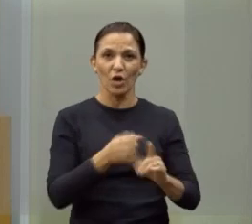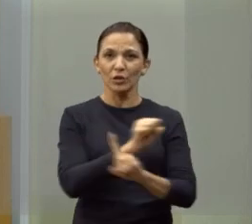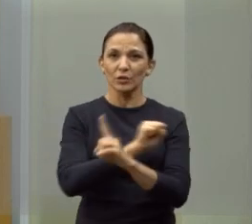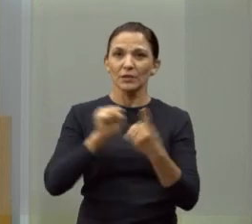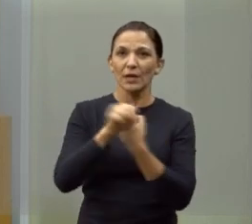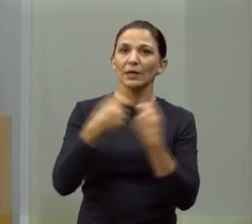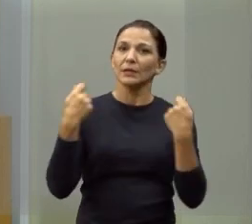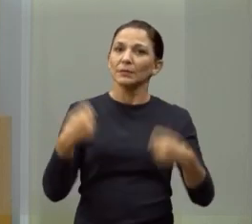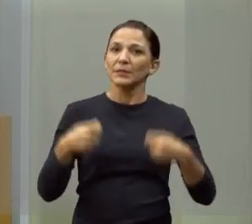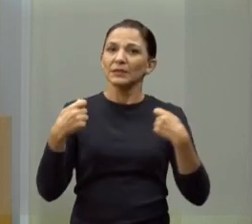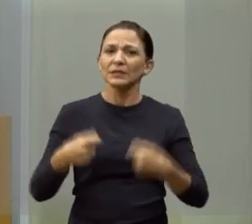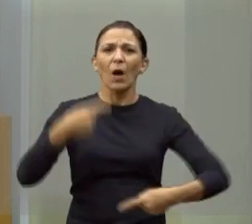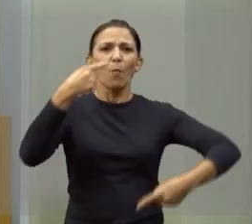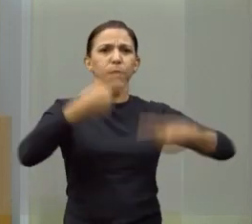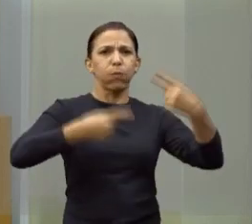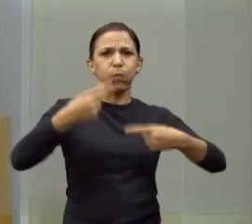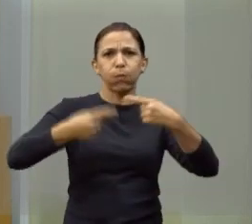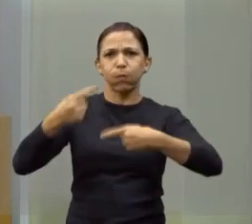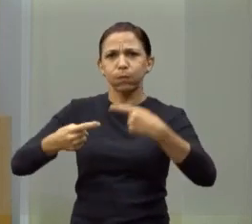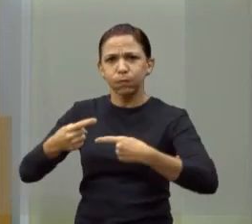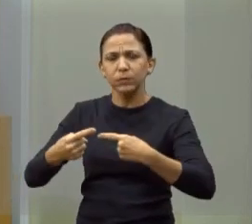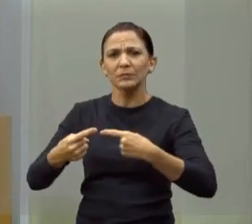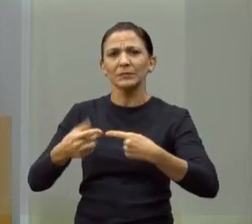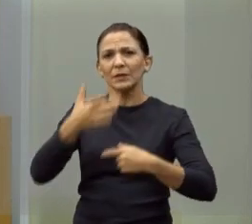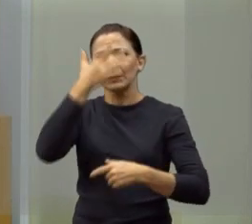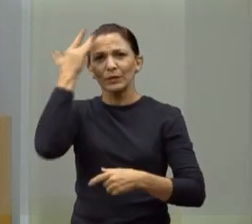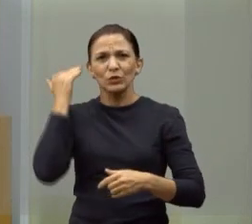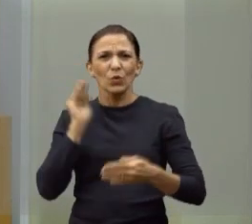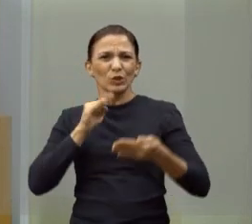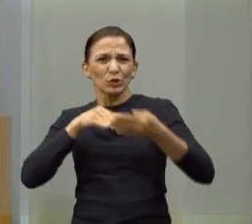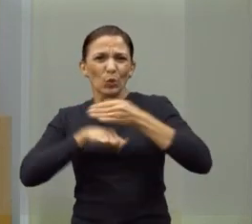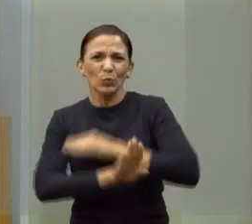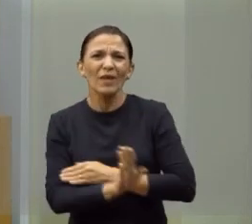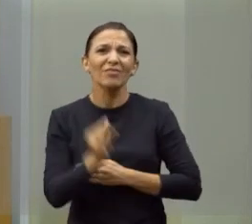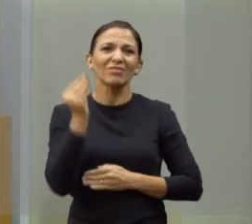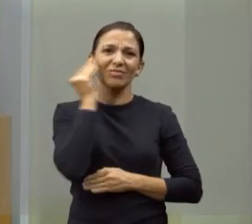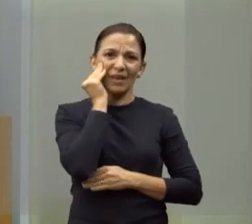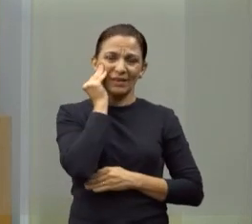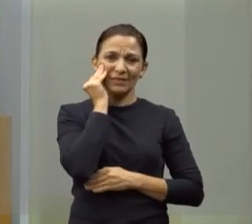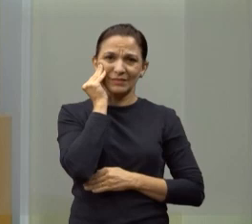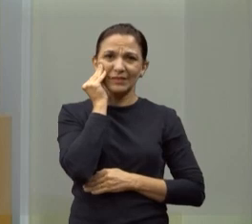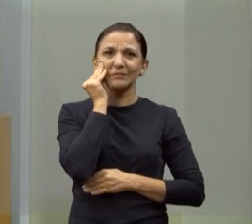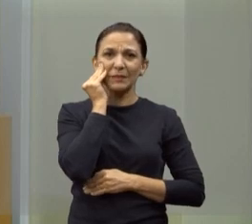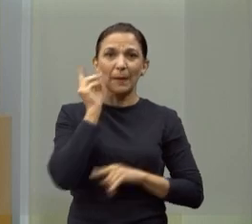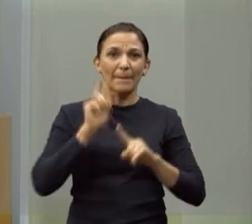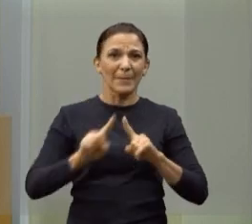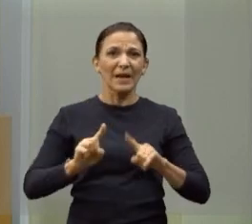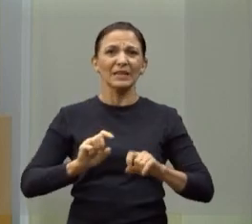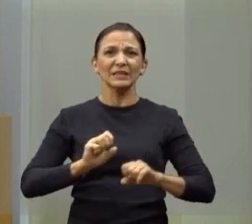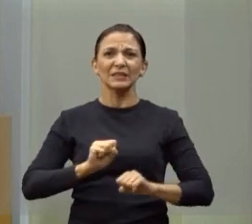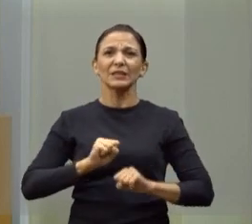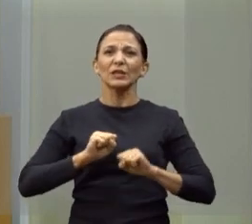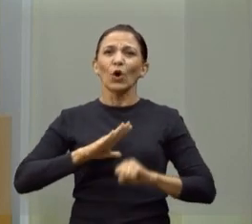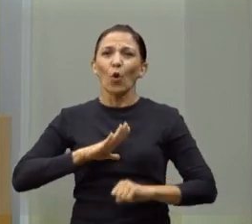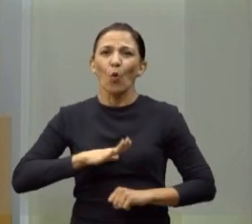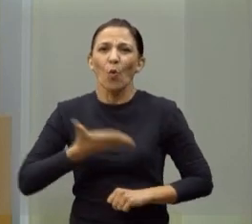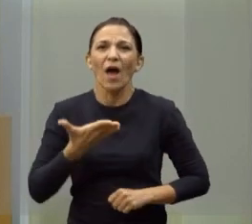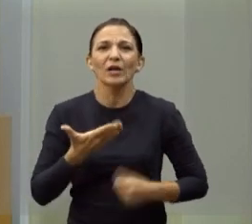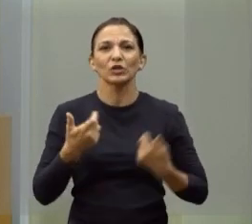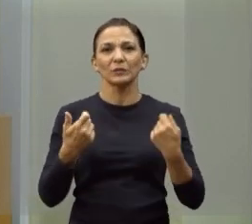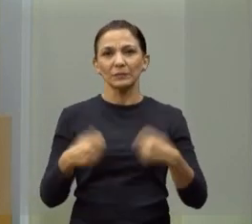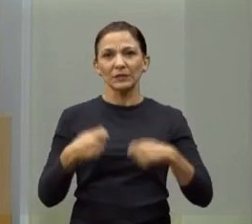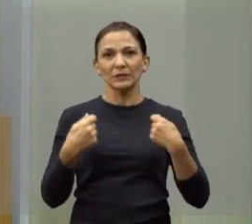disposta a fazer debates que muitos tentam colocar para debaixo do tapete. Então, está na hora de nós sermos corajosos, corajosos,